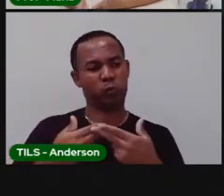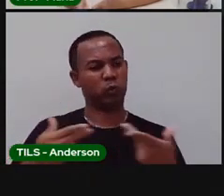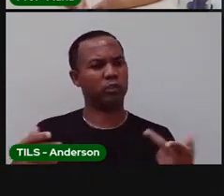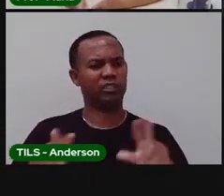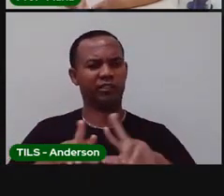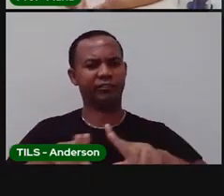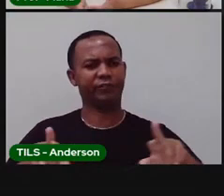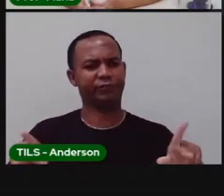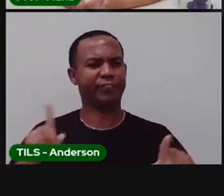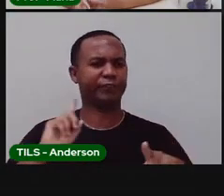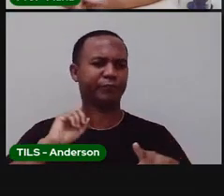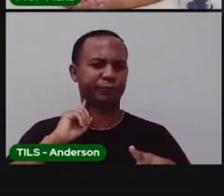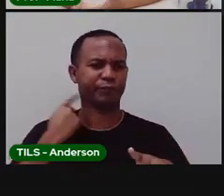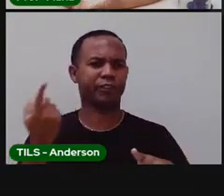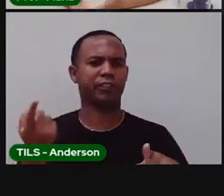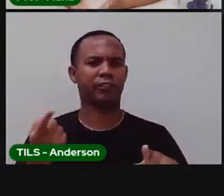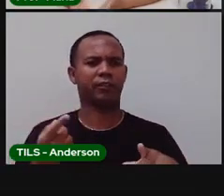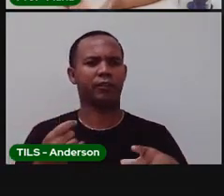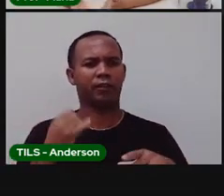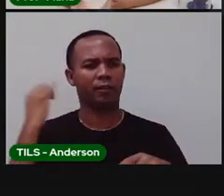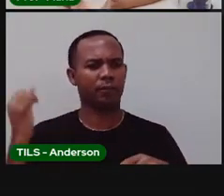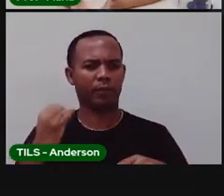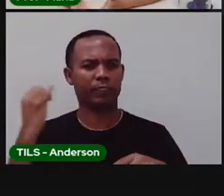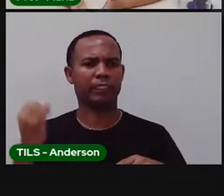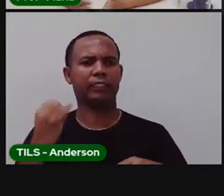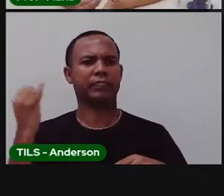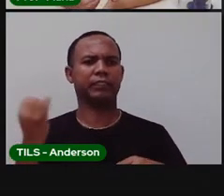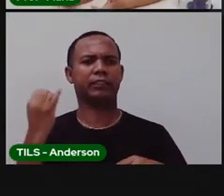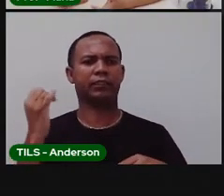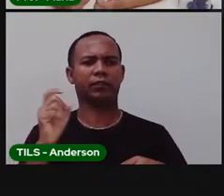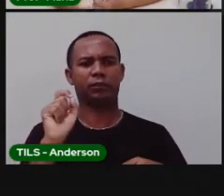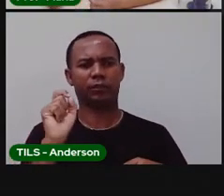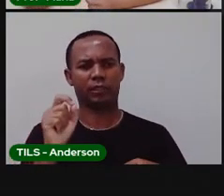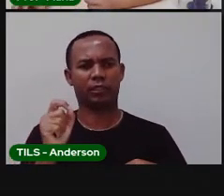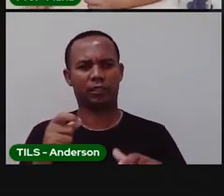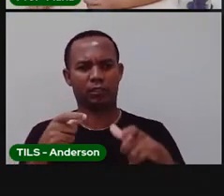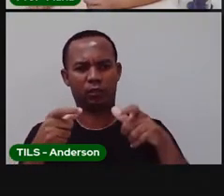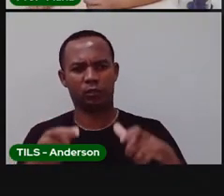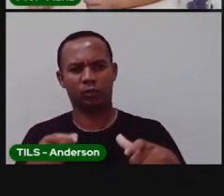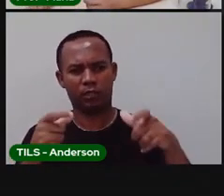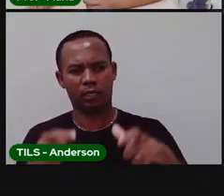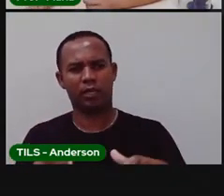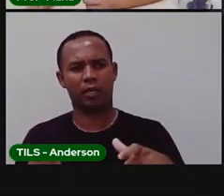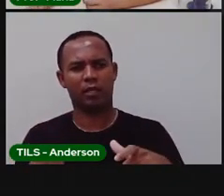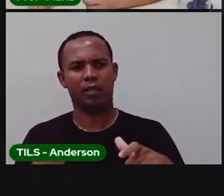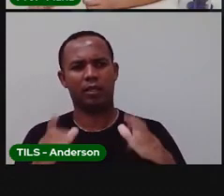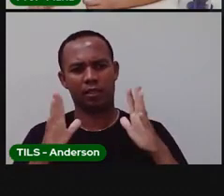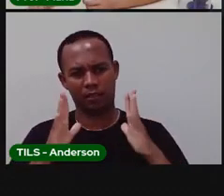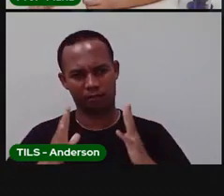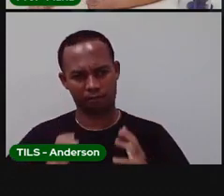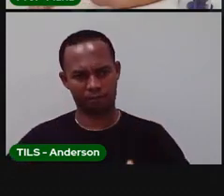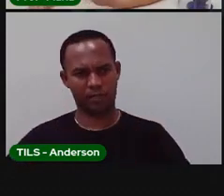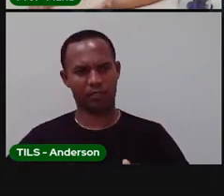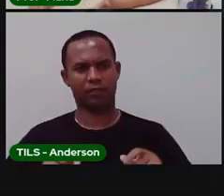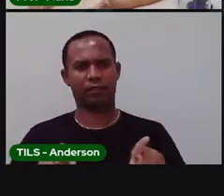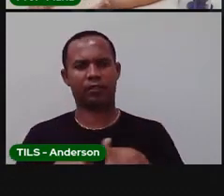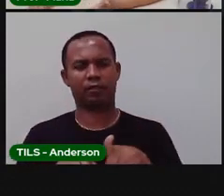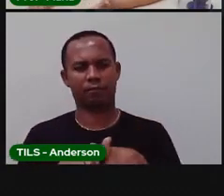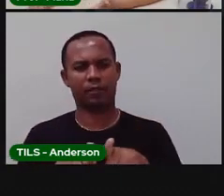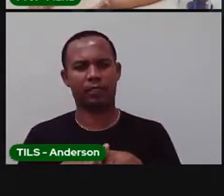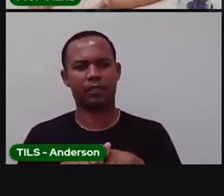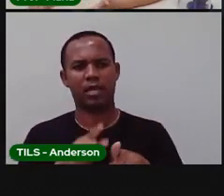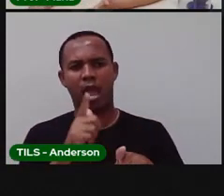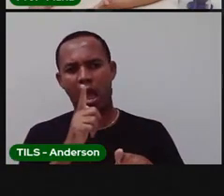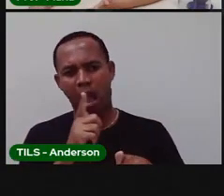a água pode estar contaminada. Por isso, a importância, né? Dessas estações de tratamento. Porque imagine só, se a gente consome